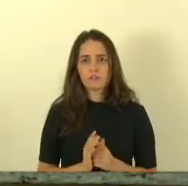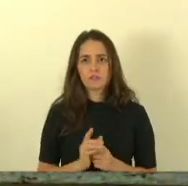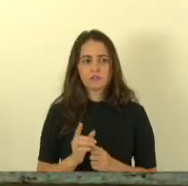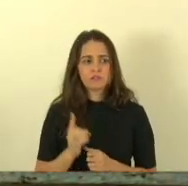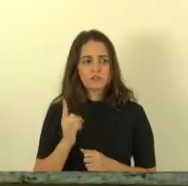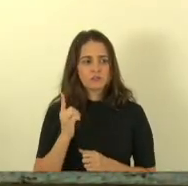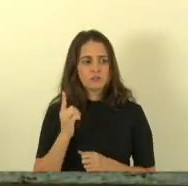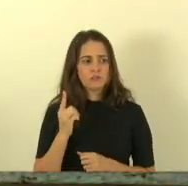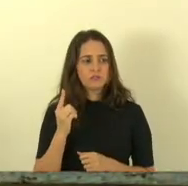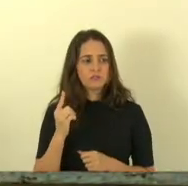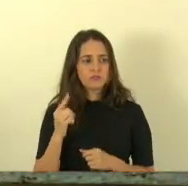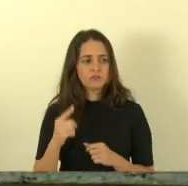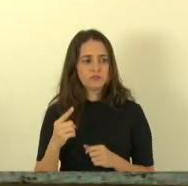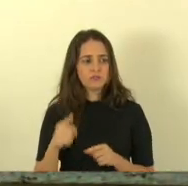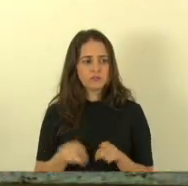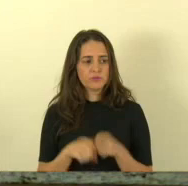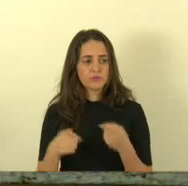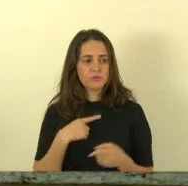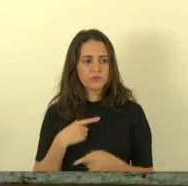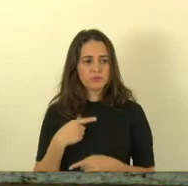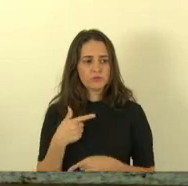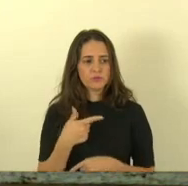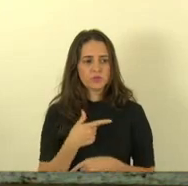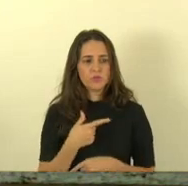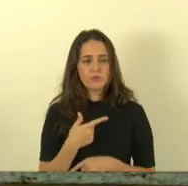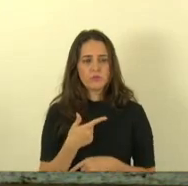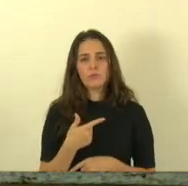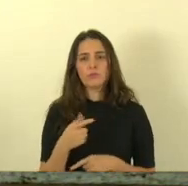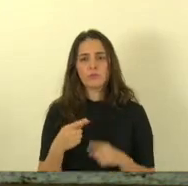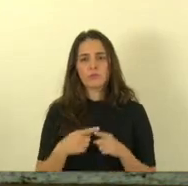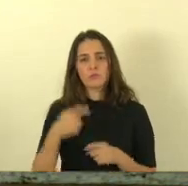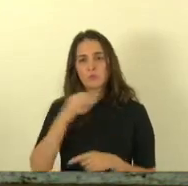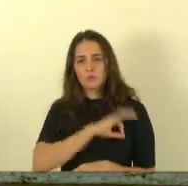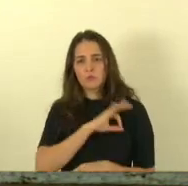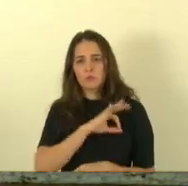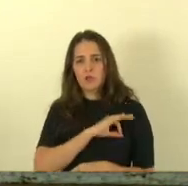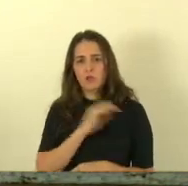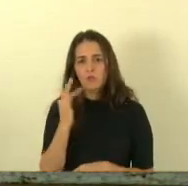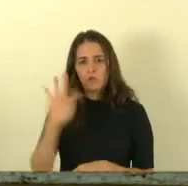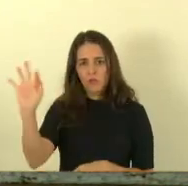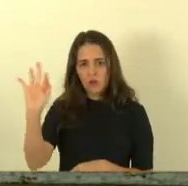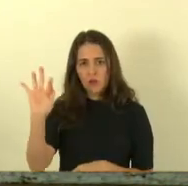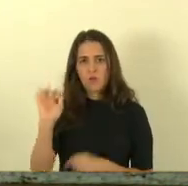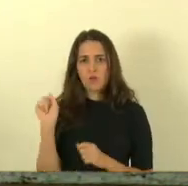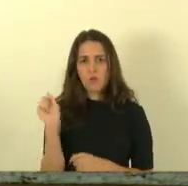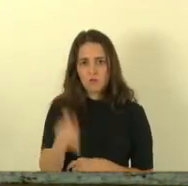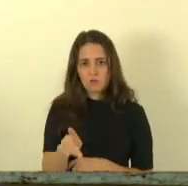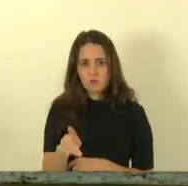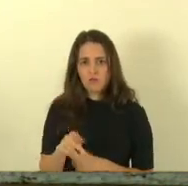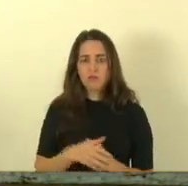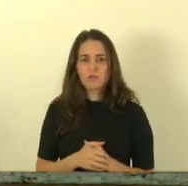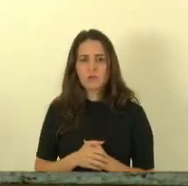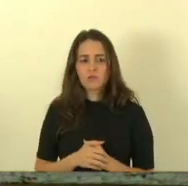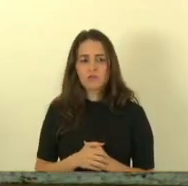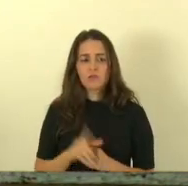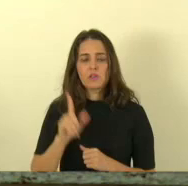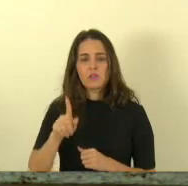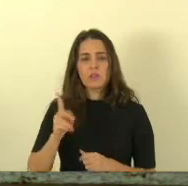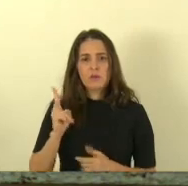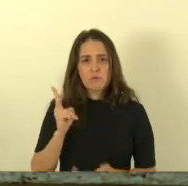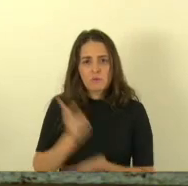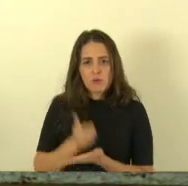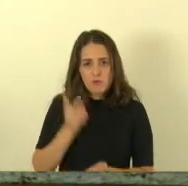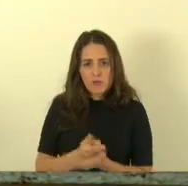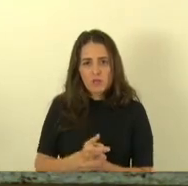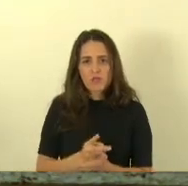datada de 23 de setembro de 2020, onde o policial federal, ao aposentar-se, a arma permanece